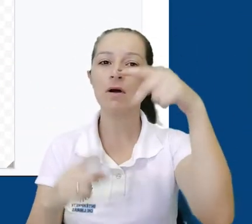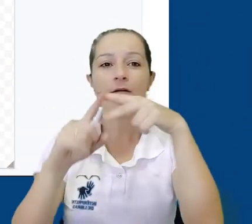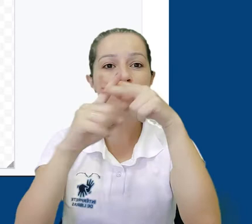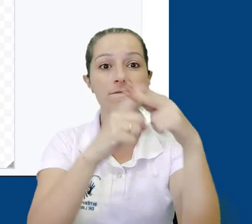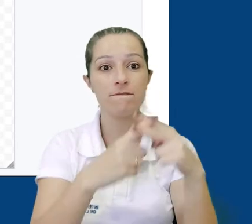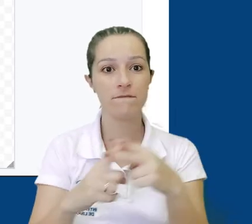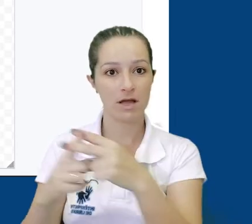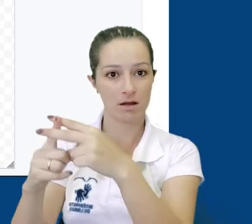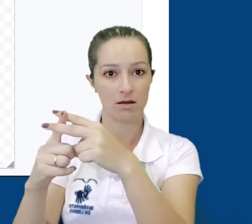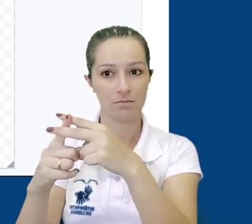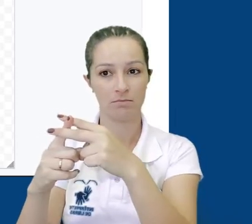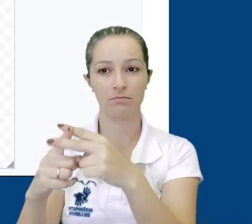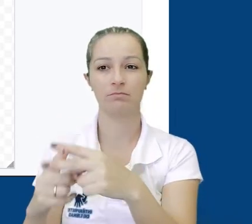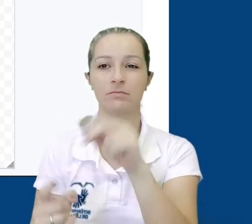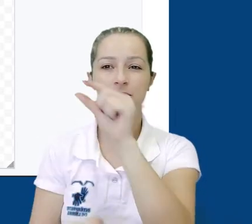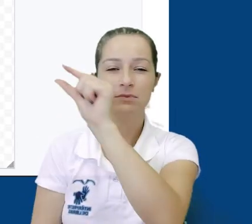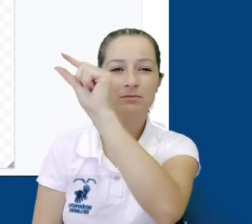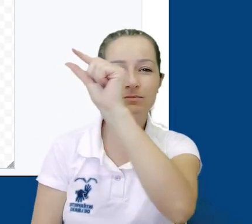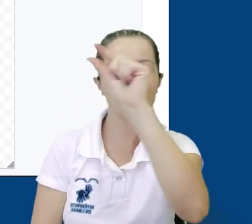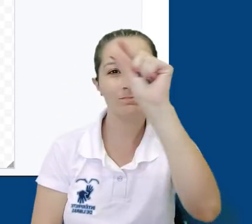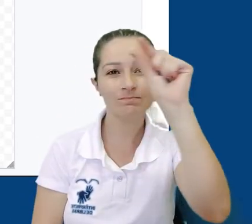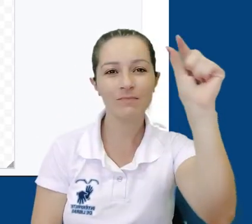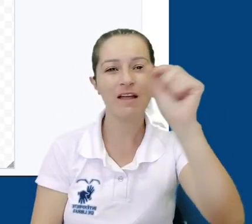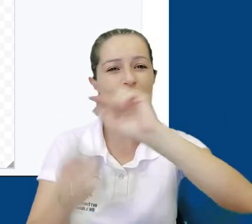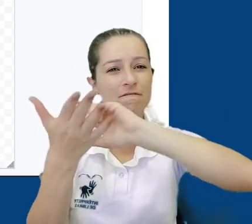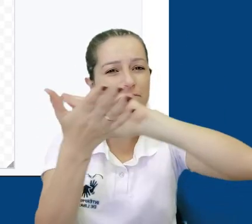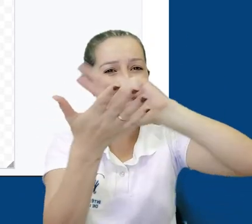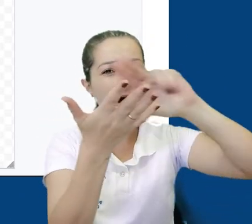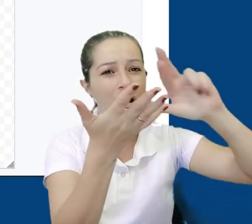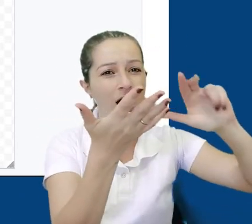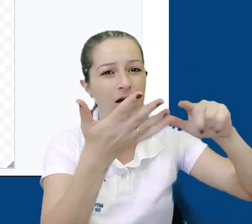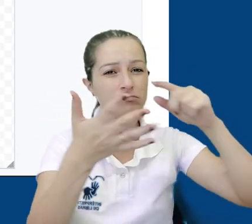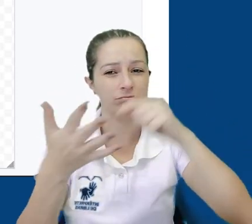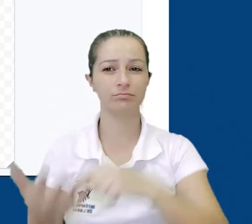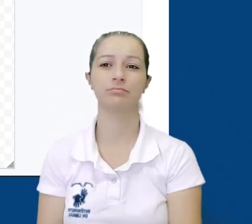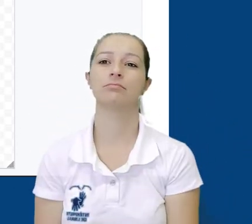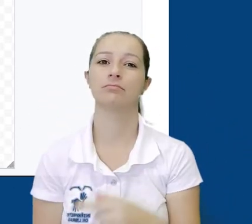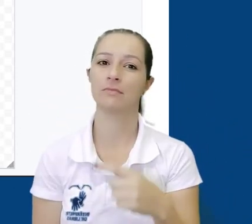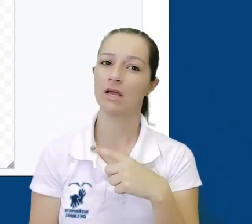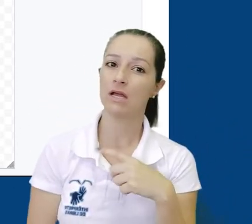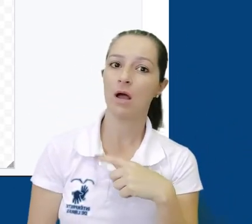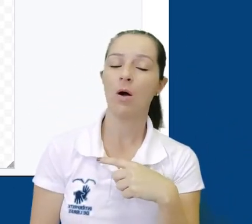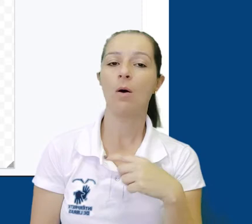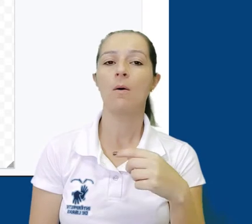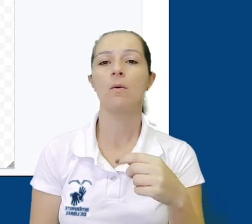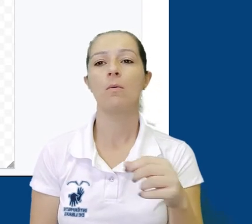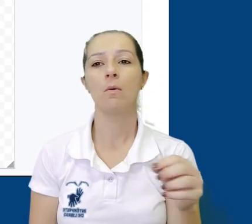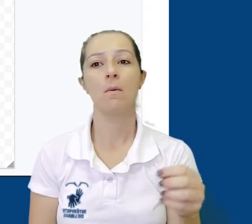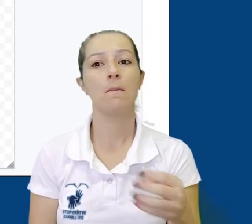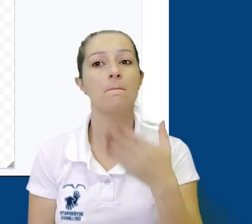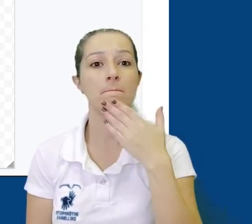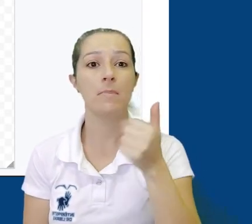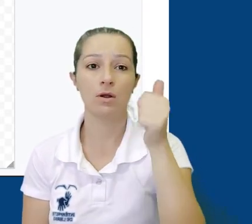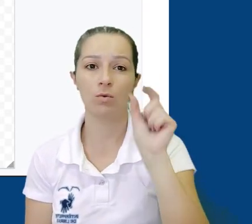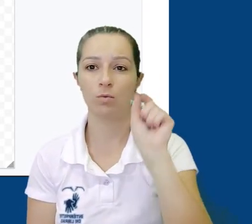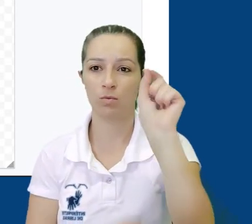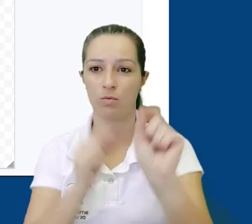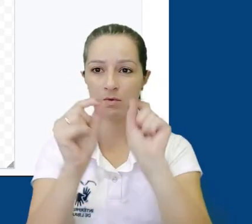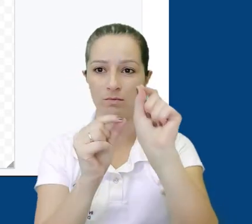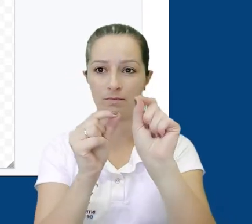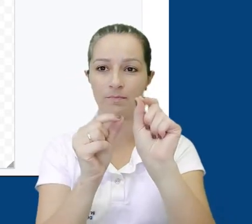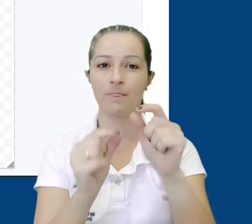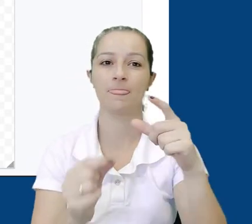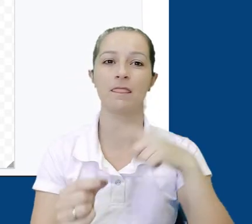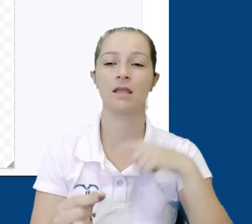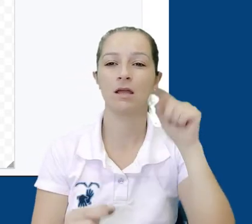ferramentas, um pouco acima da tela de pintura, temos vários opções para trabalhar. Como padrão, entramos no aplicativo com a ferramenta do